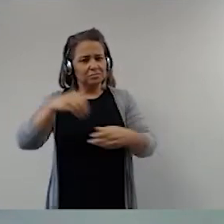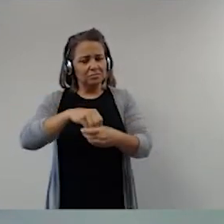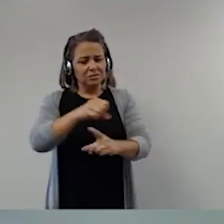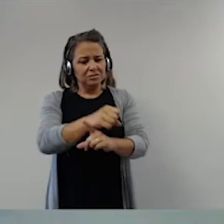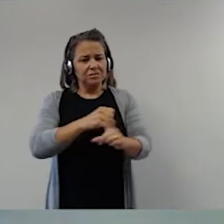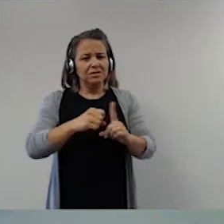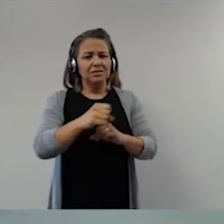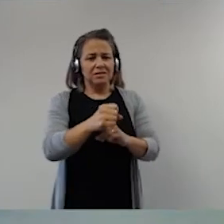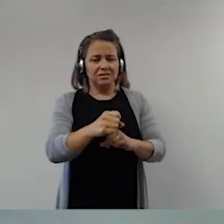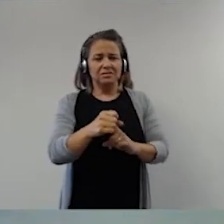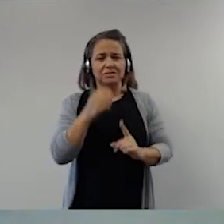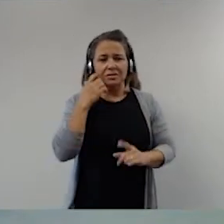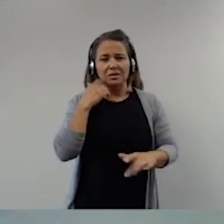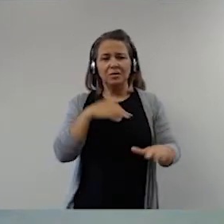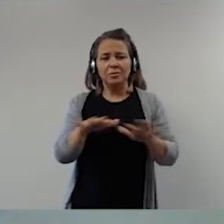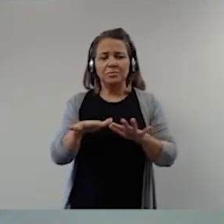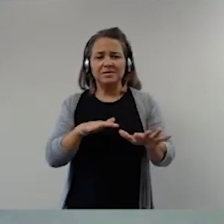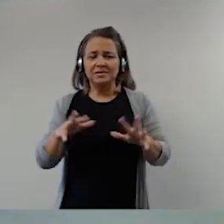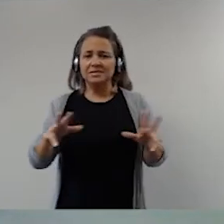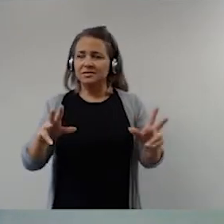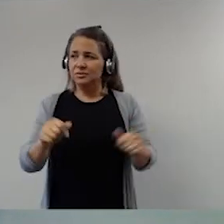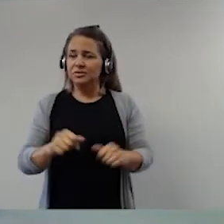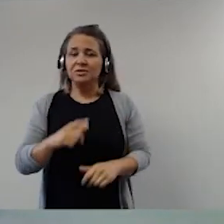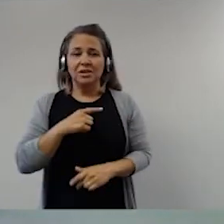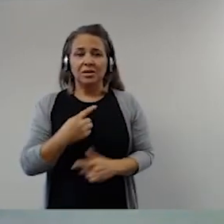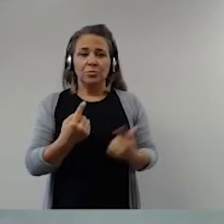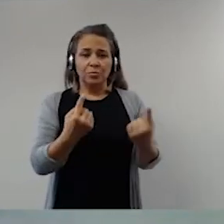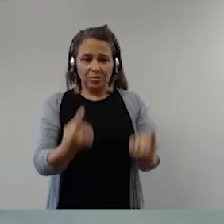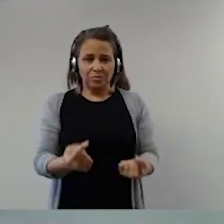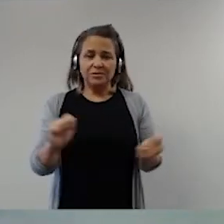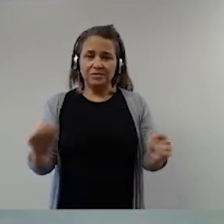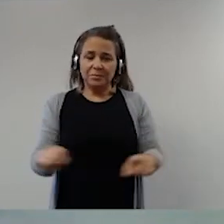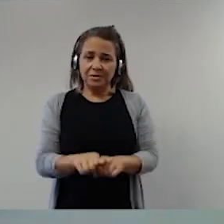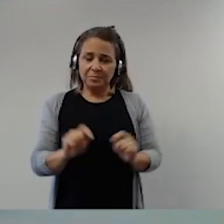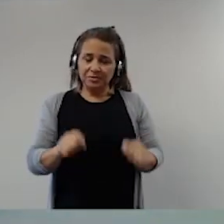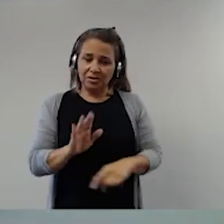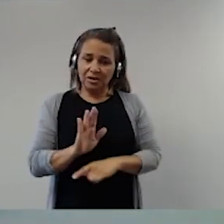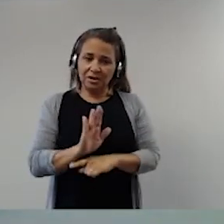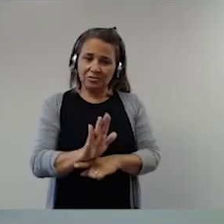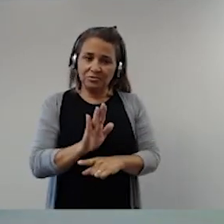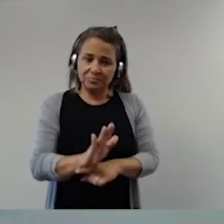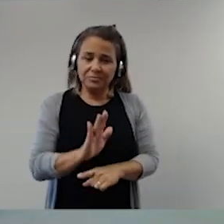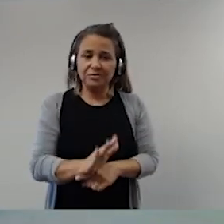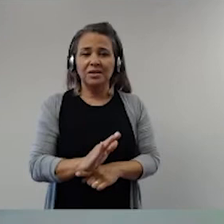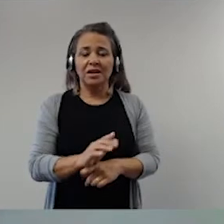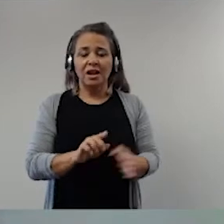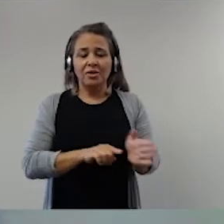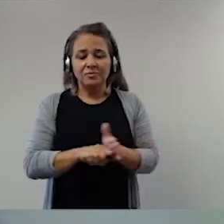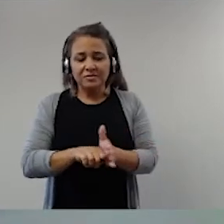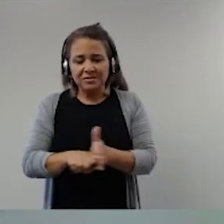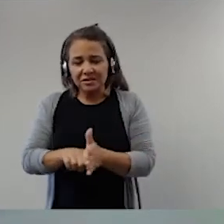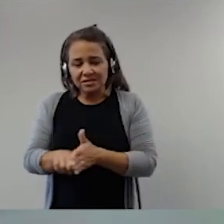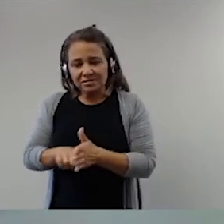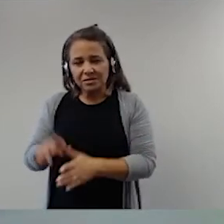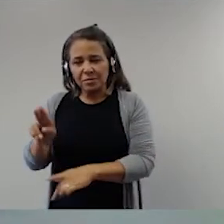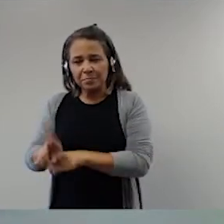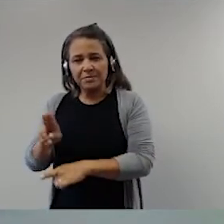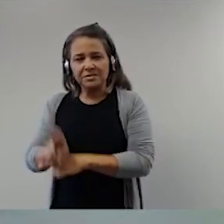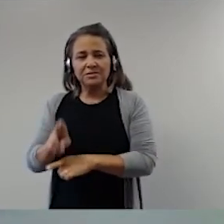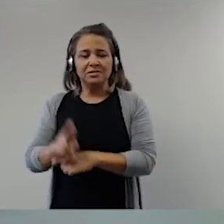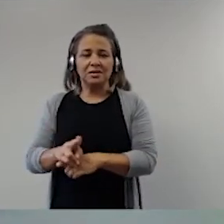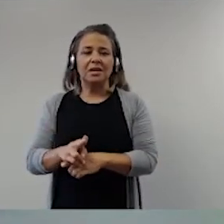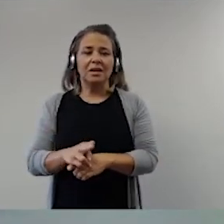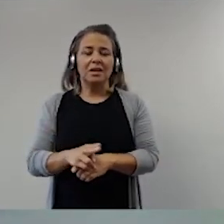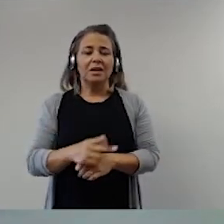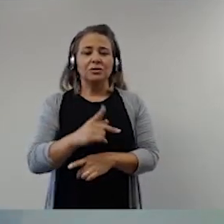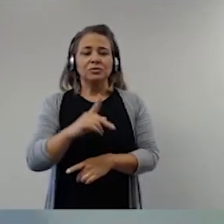capacidade de mobilização, tudo isso. Então, tem mais um componente hoje para ajudar a fiscalizar e a fazer pressão sobre os poderes.